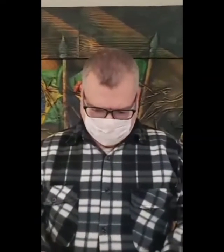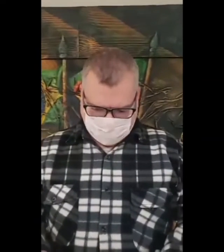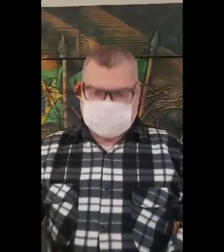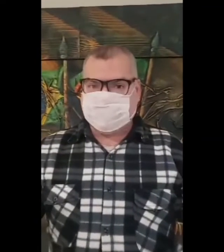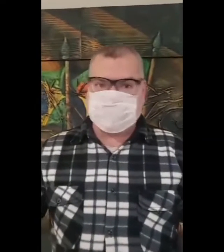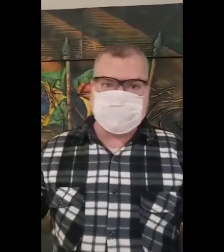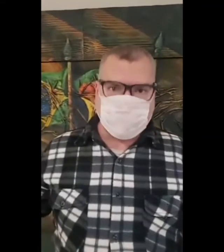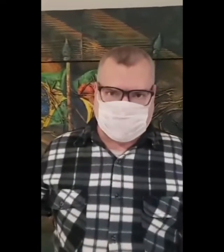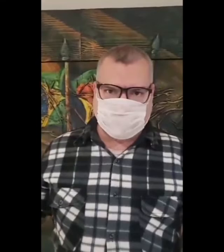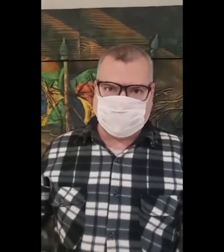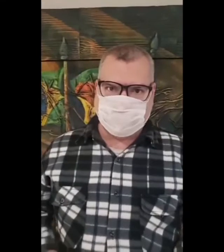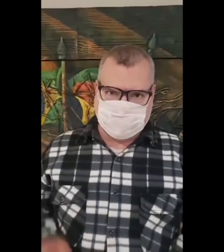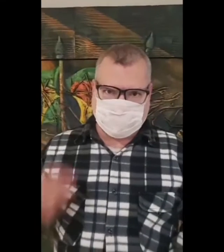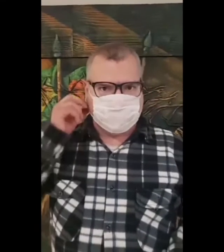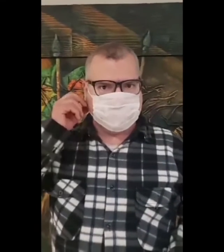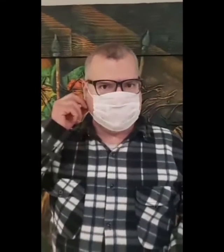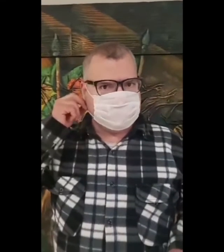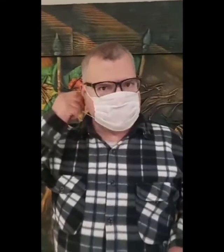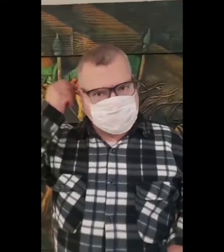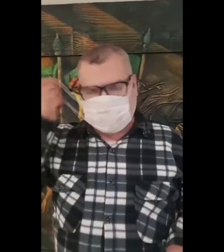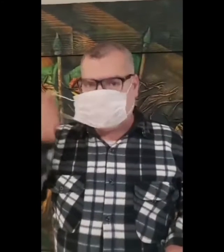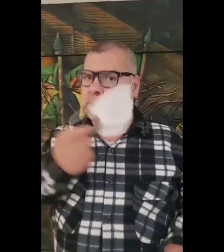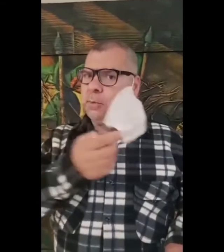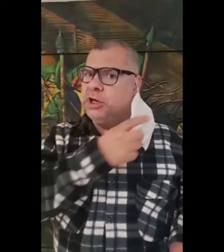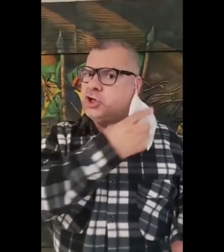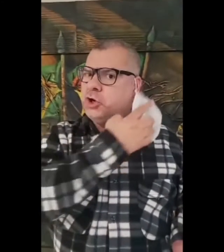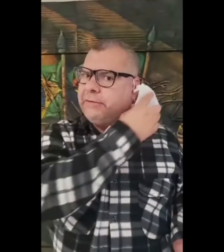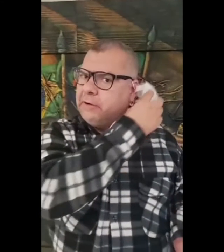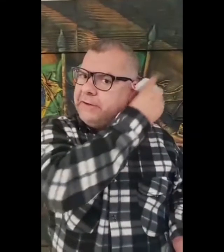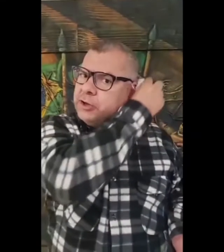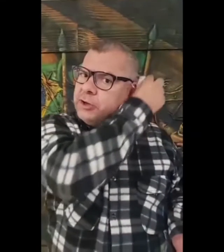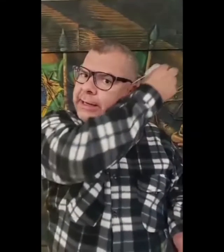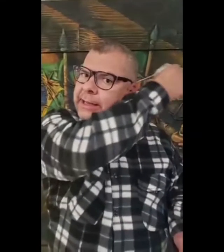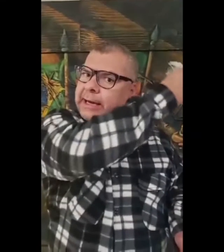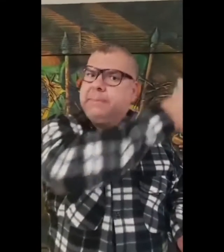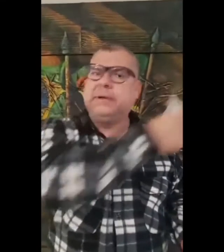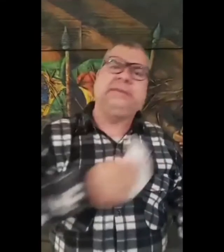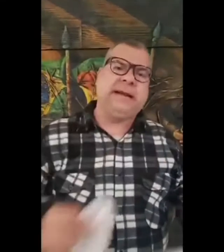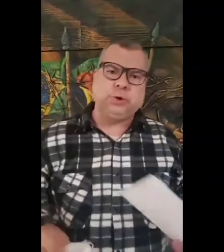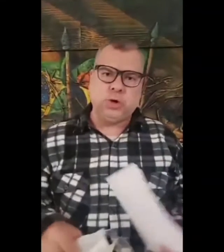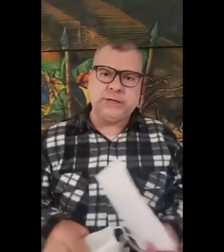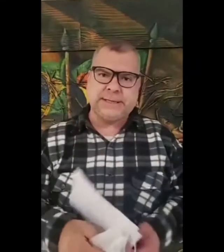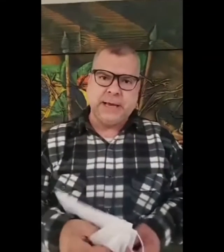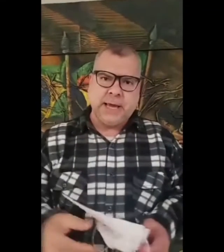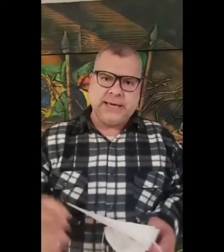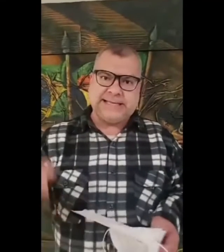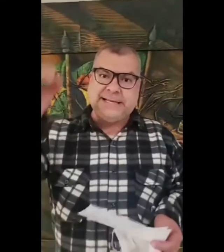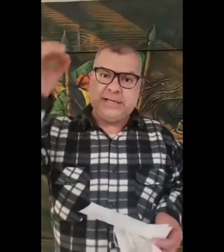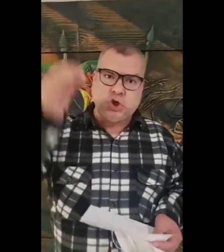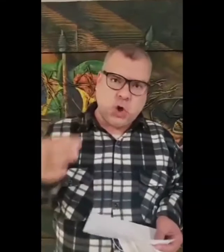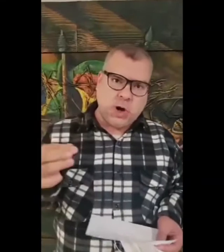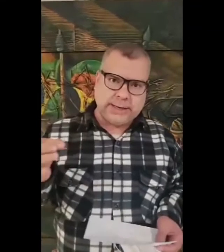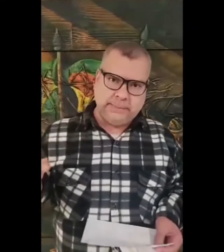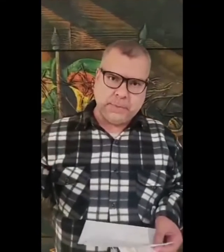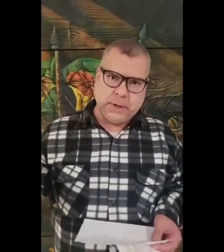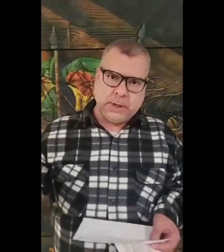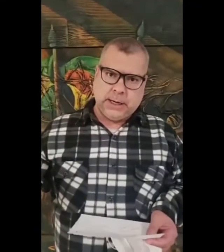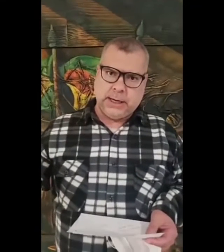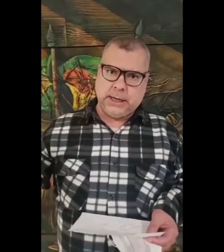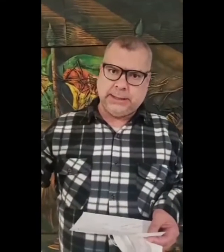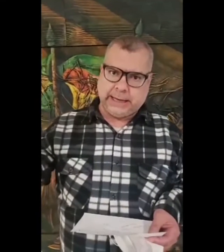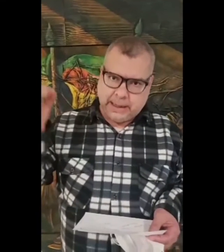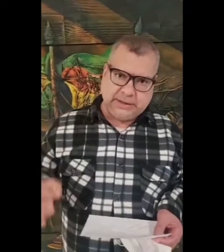através de um julgamento político. Através de um julgamento político que foi feito aqui na Câmara de Vereadores, que se iniciou aqui